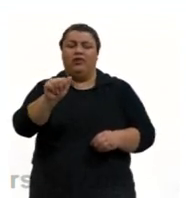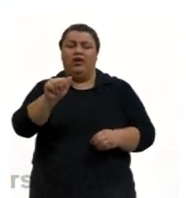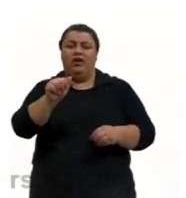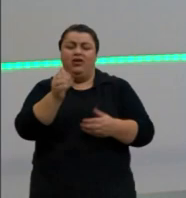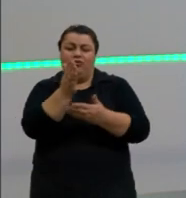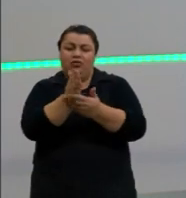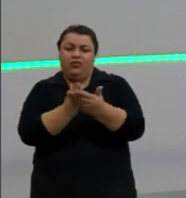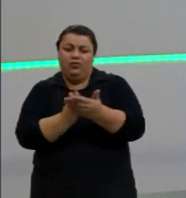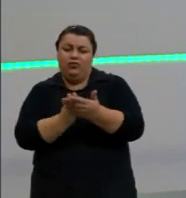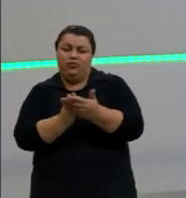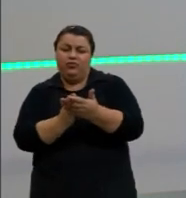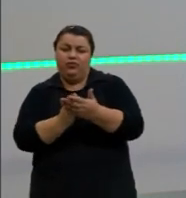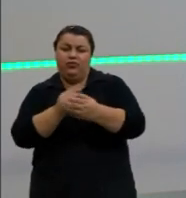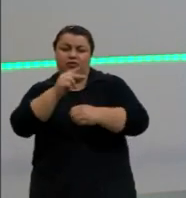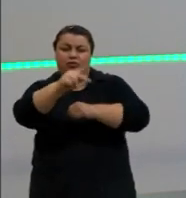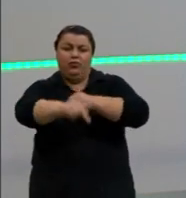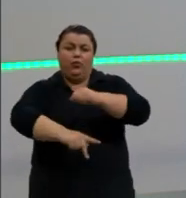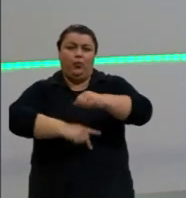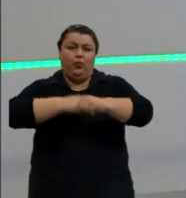dentro do núcleo.